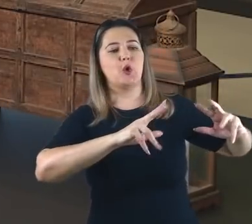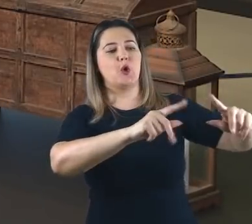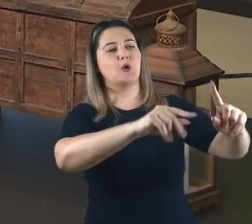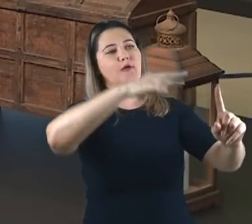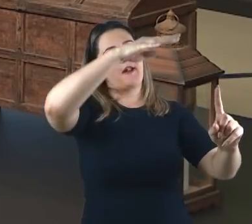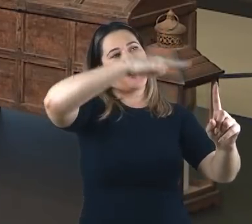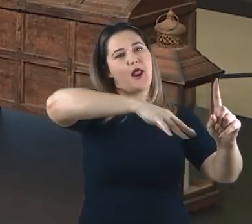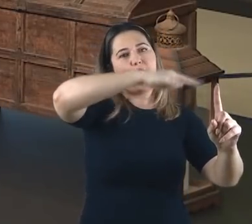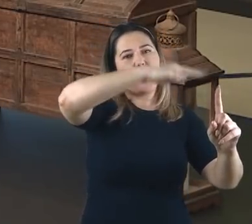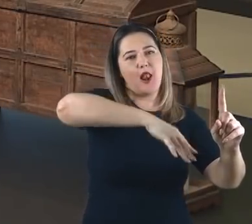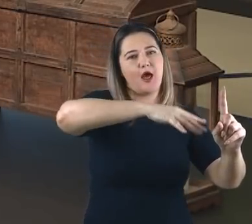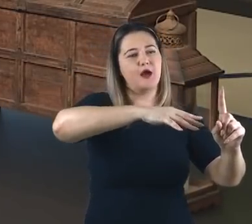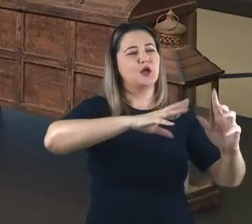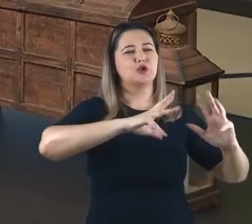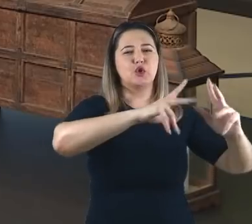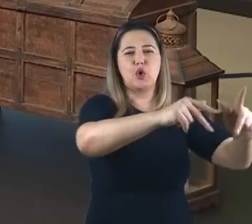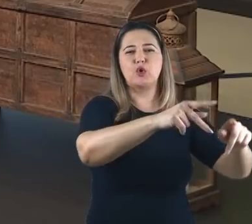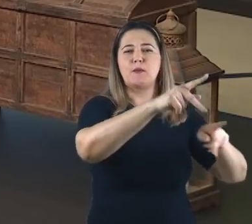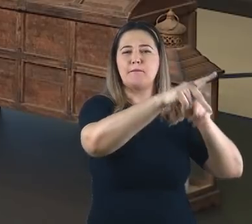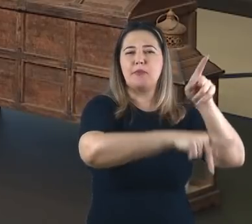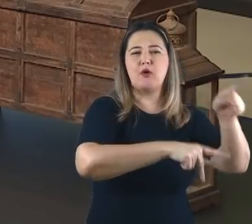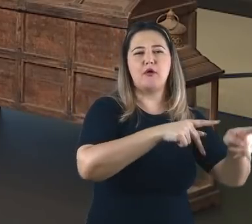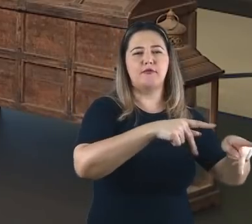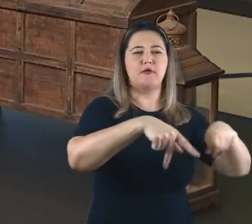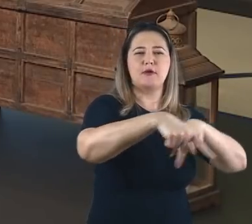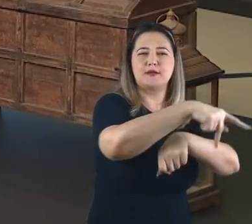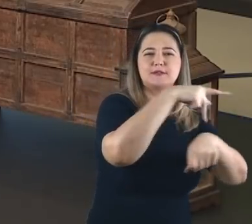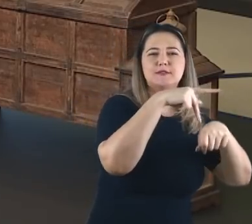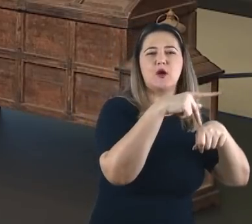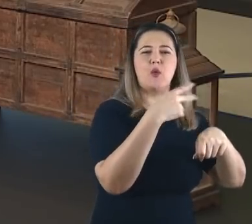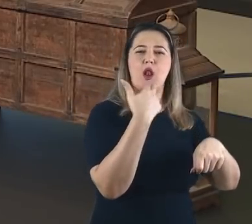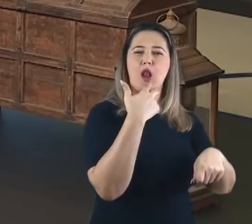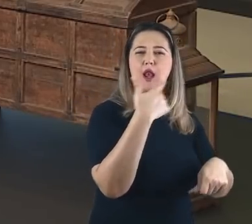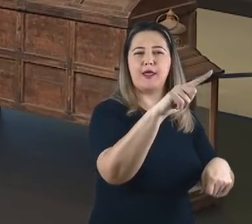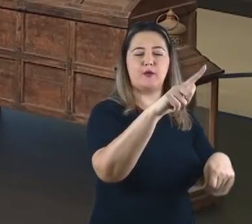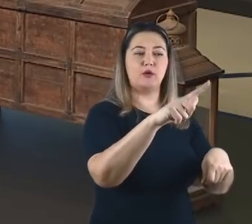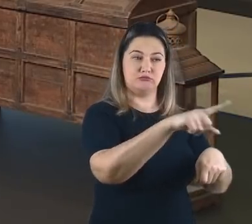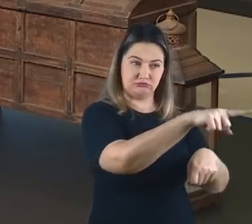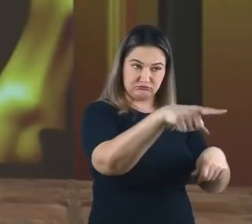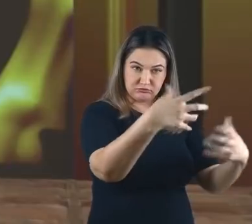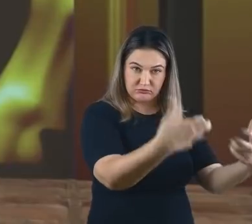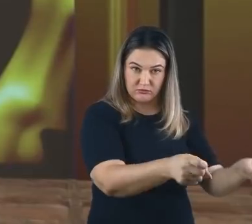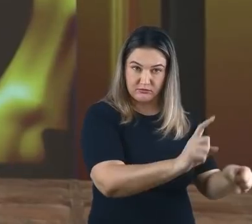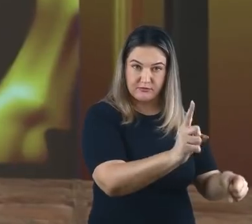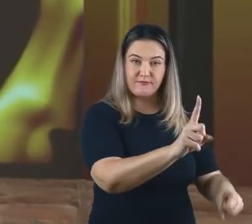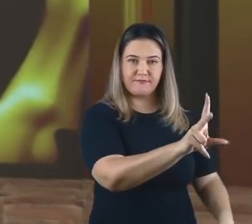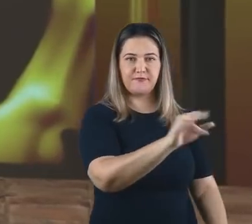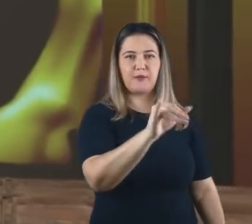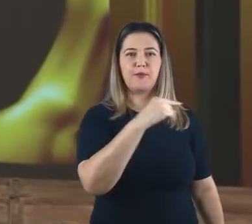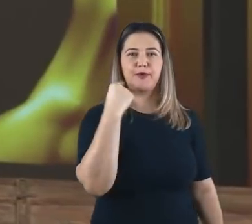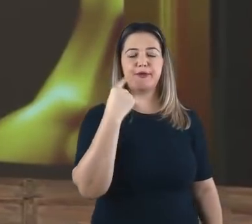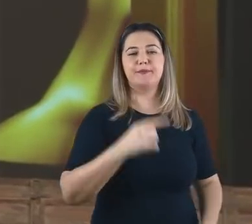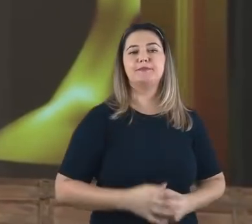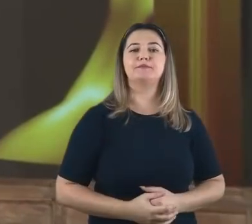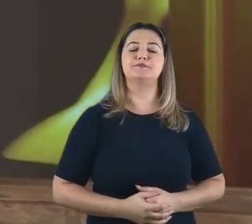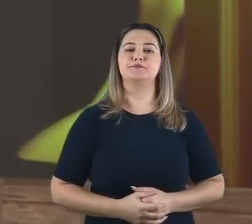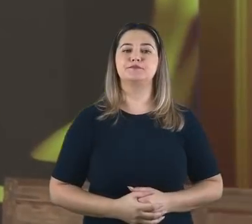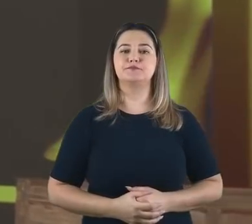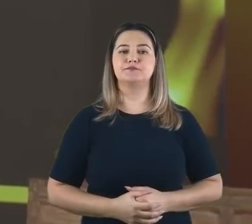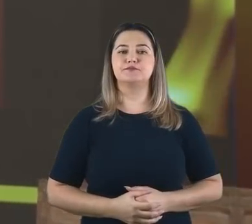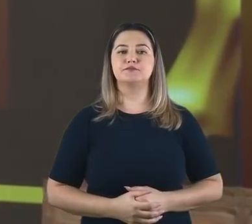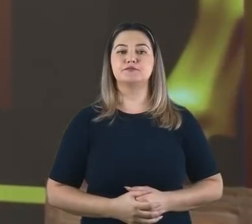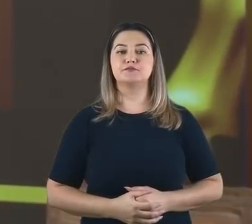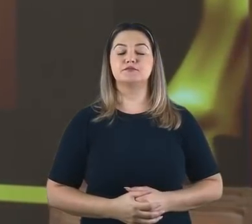nações línguas e quem não fizesse isso estaria sob pena de morte. Em Daniel os três jovens ficam